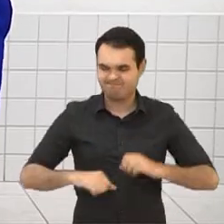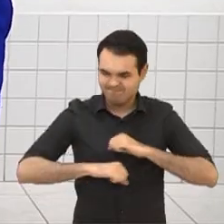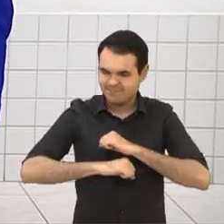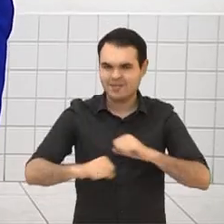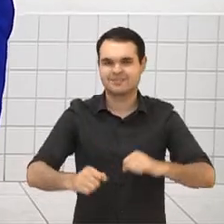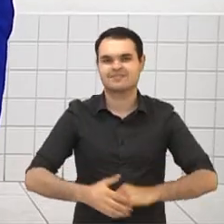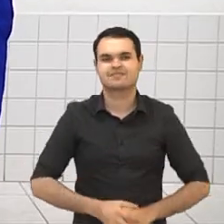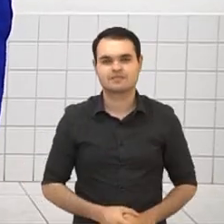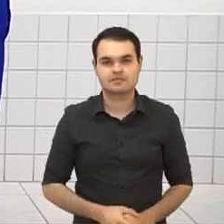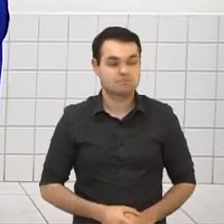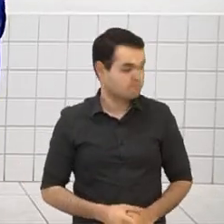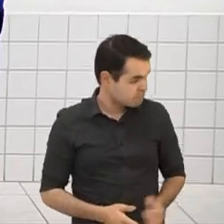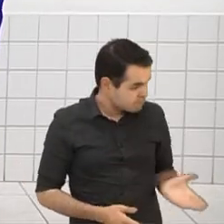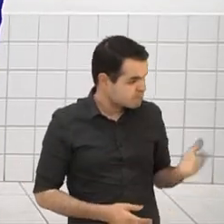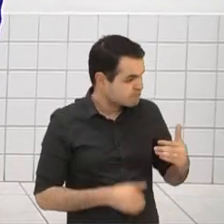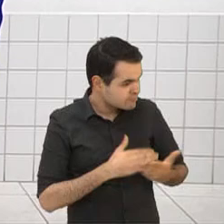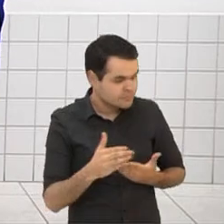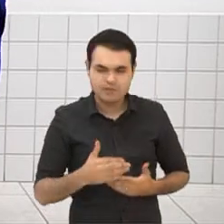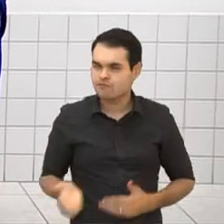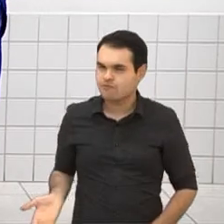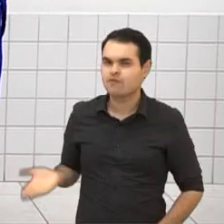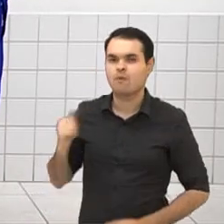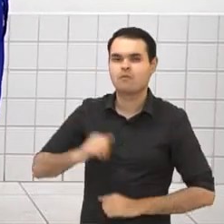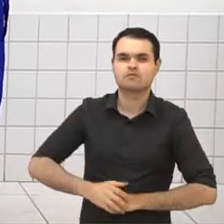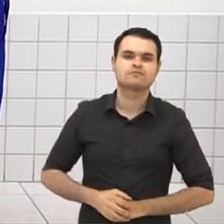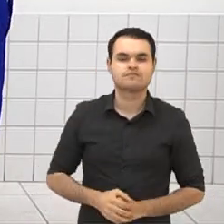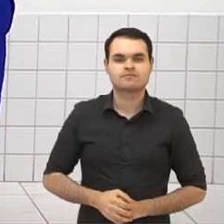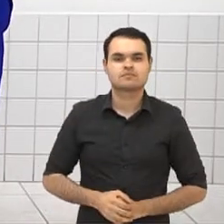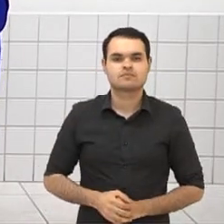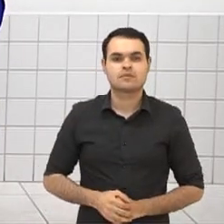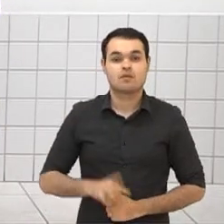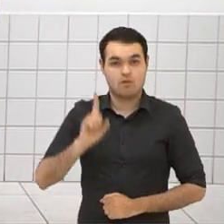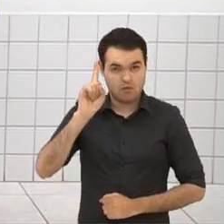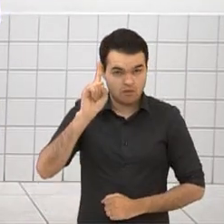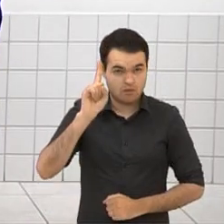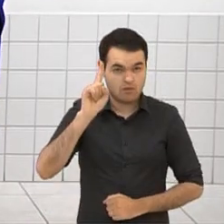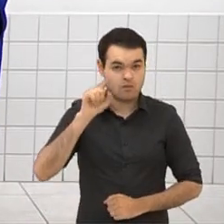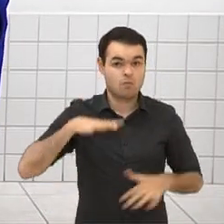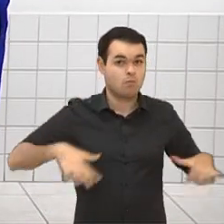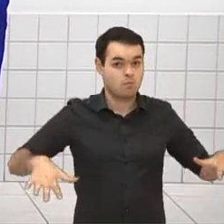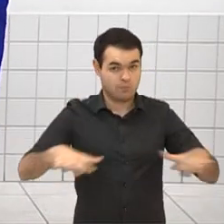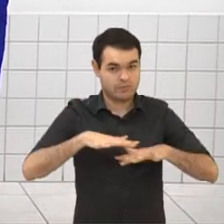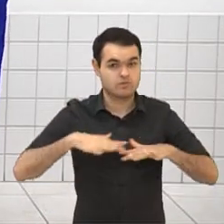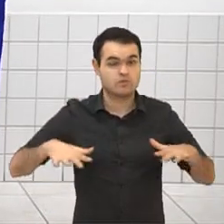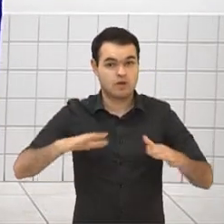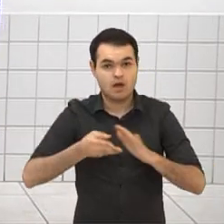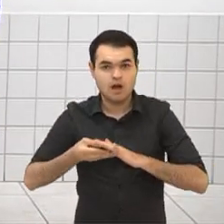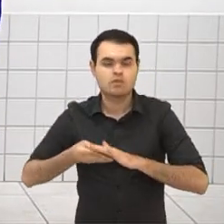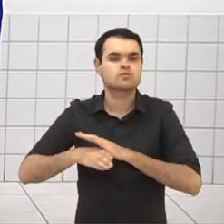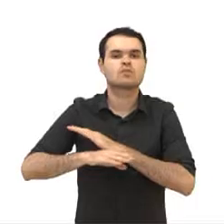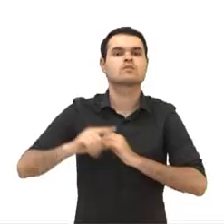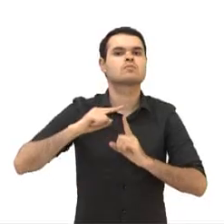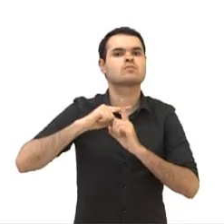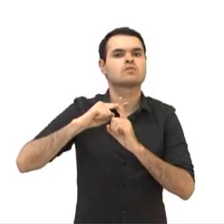de bola. Vamos iniciar, então? Vamos. Teacher, seguinte. O pessoal aqui está muito acostumado, né, porque